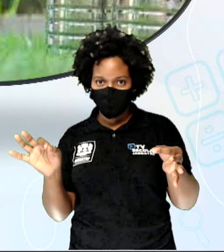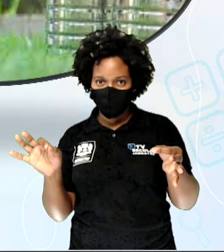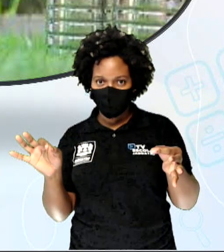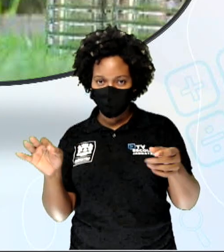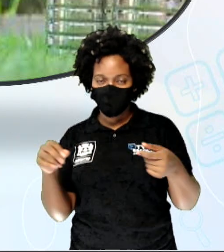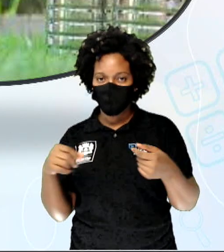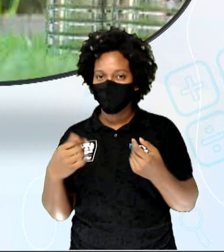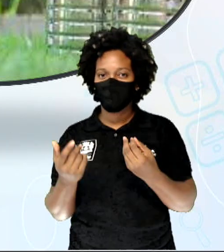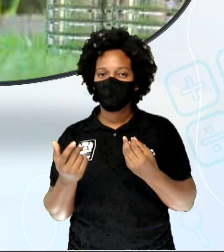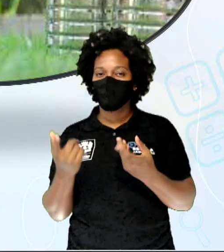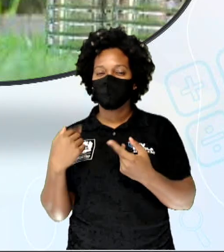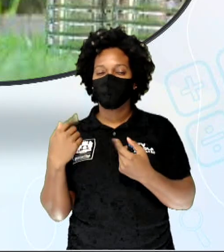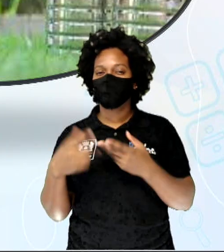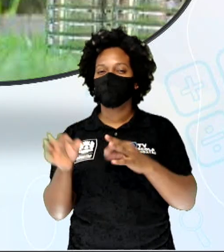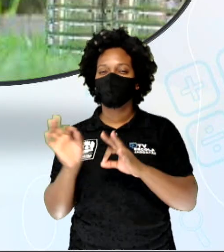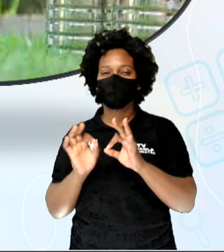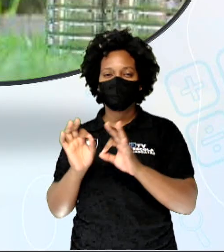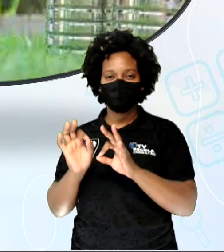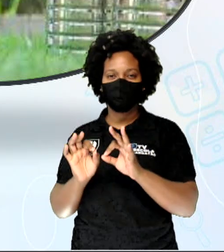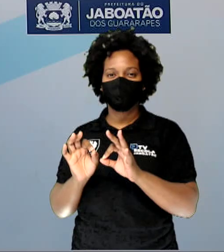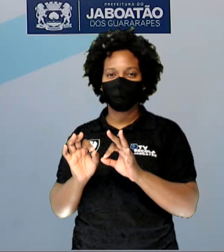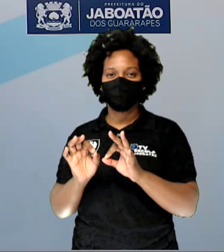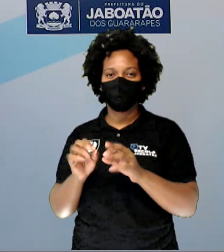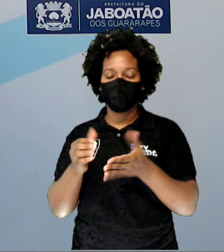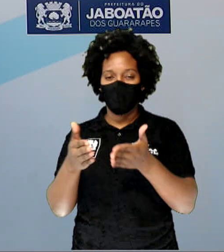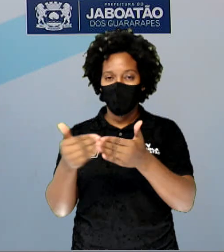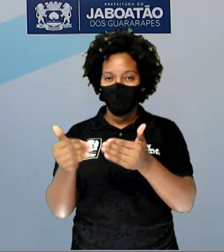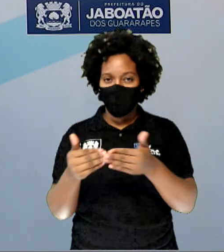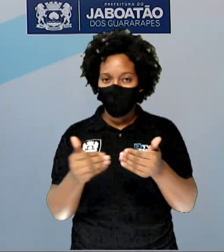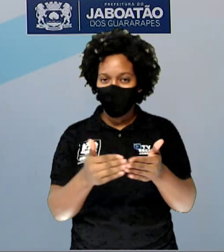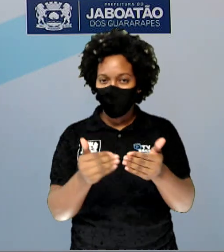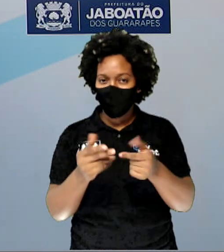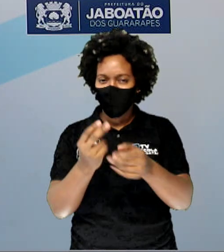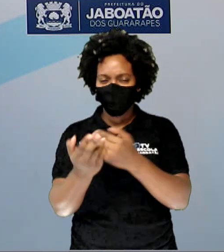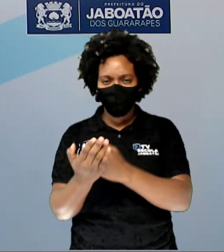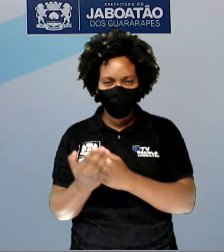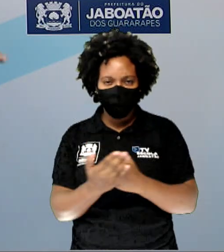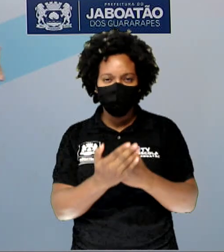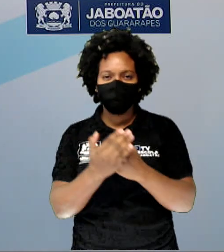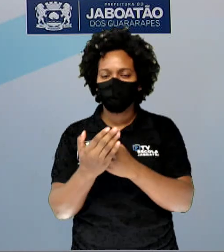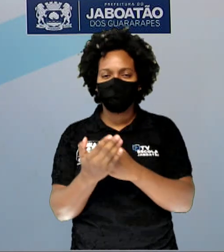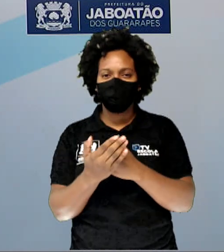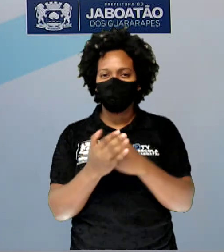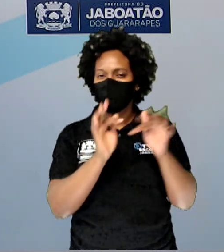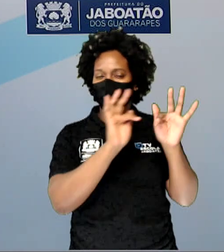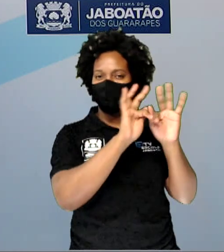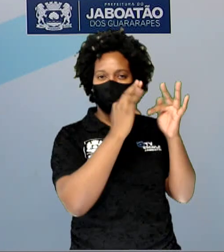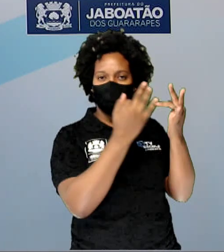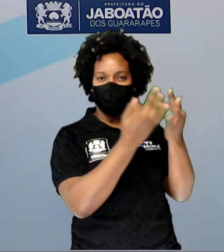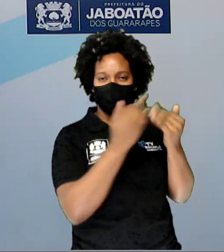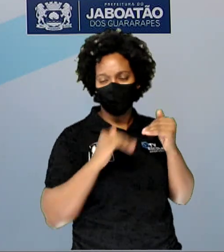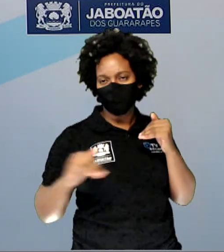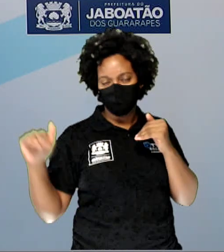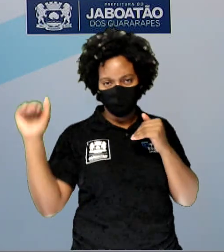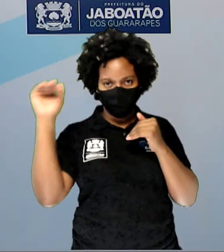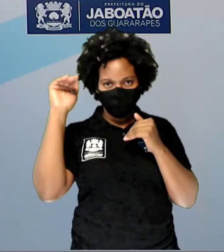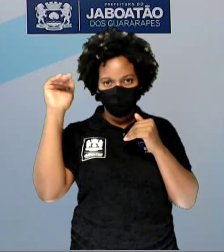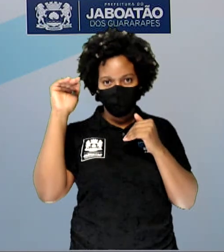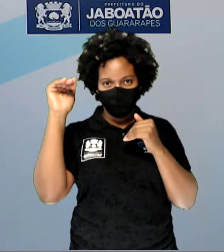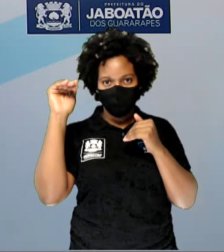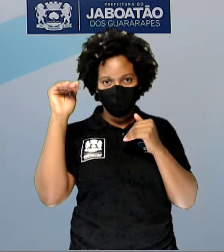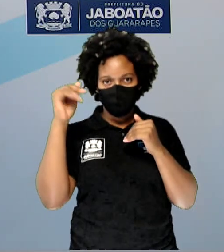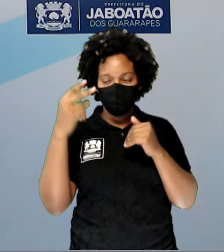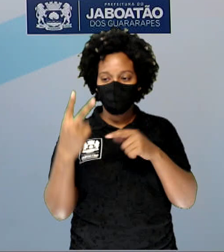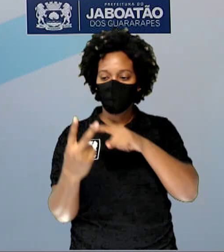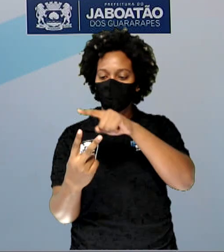Aí, o que é vocês vão fazer? Peçam ajuda aí do papai, do tio, da mamãe, de um primo, de um adulto. Vocês vão fazer